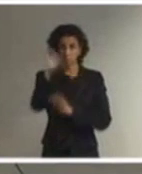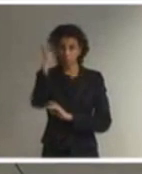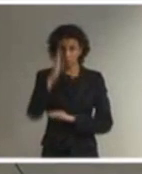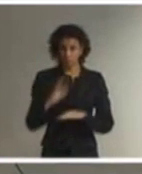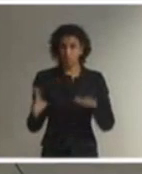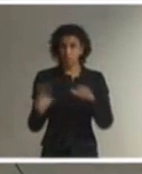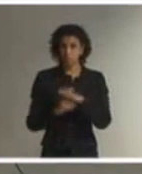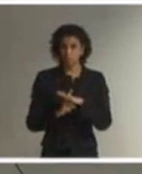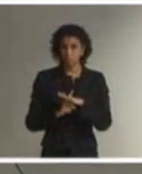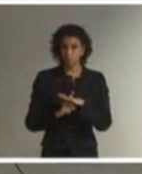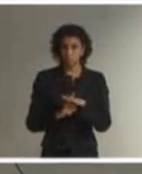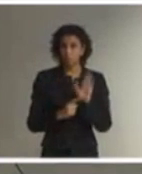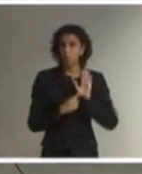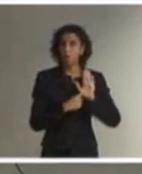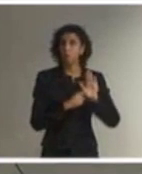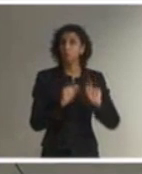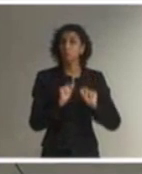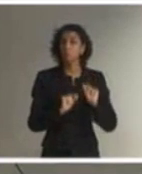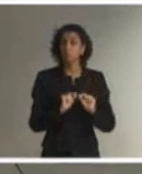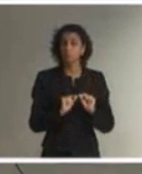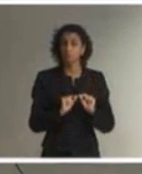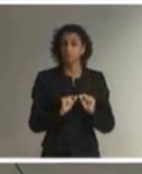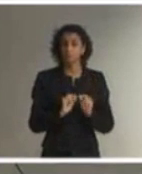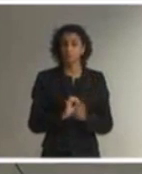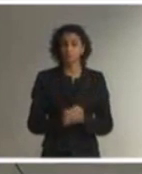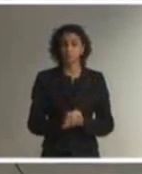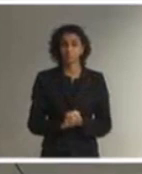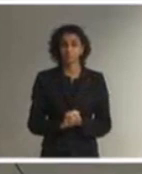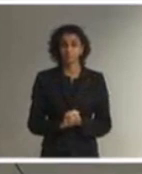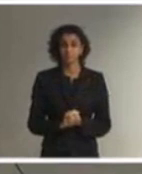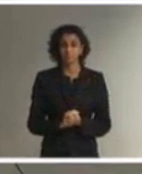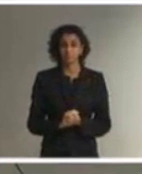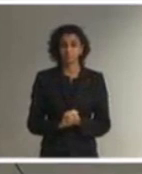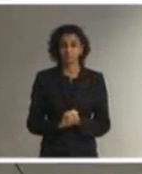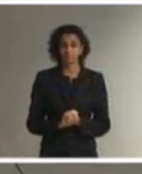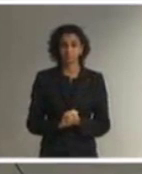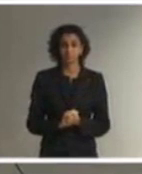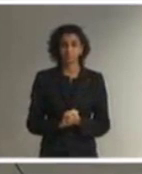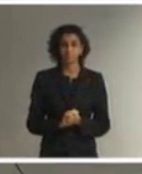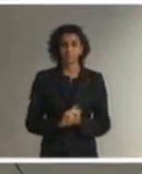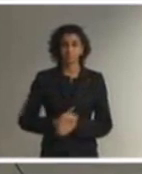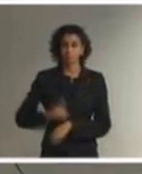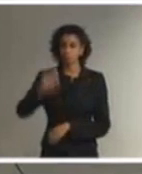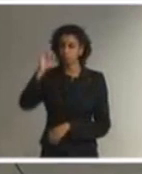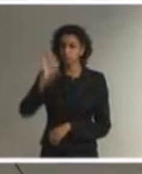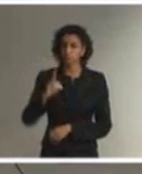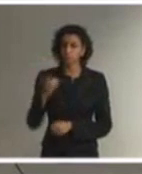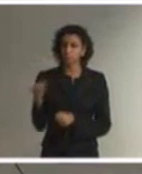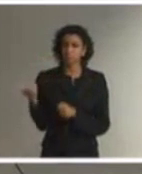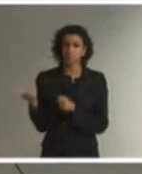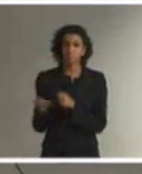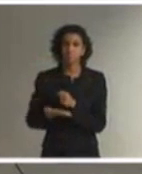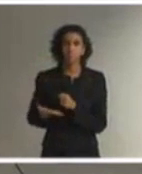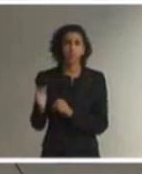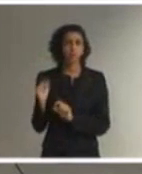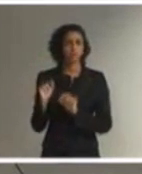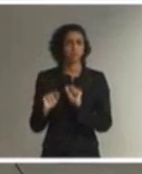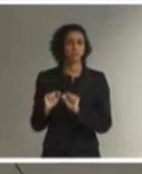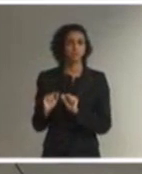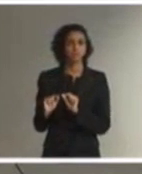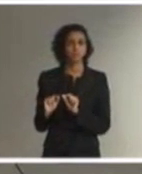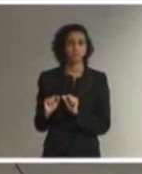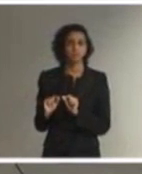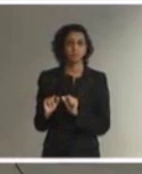traz como, dentro de um direito fundamental, eu diria que é